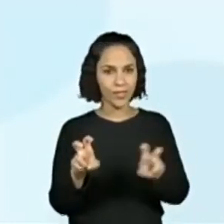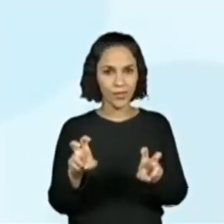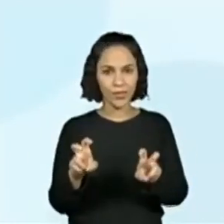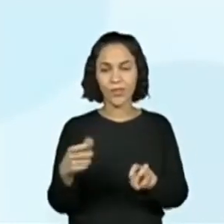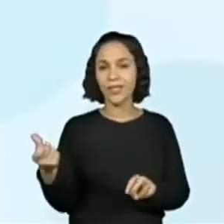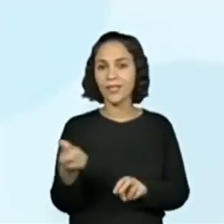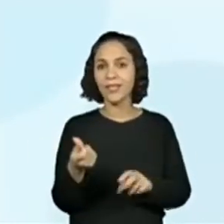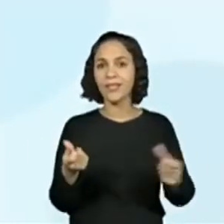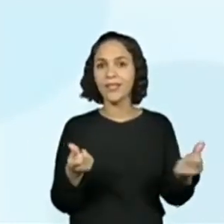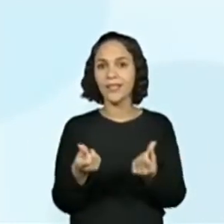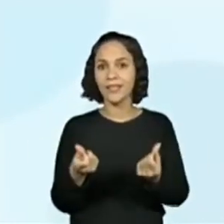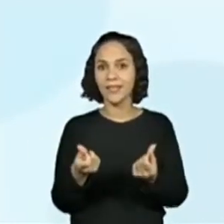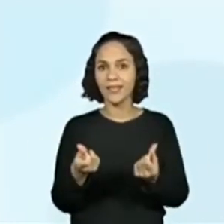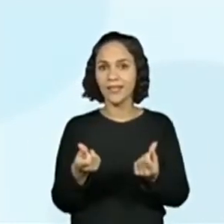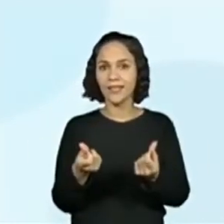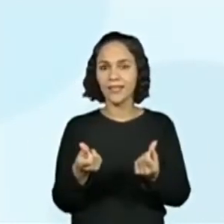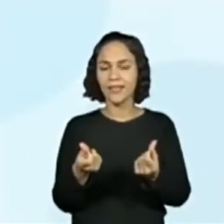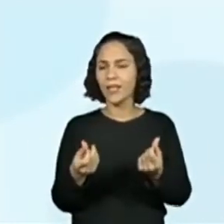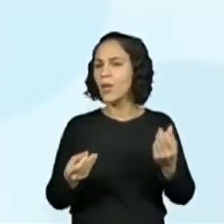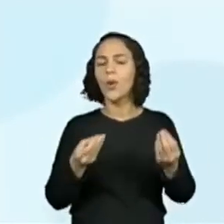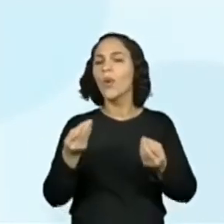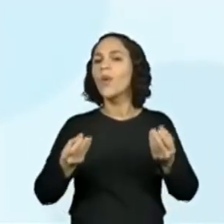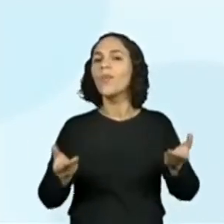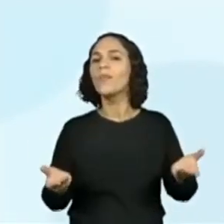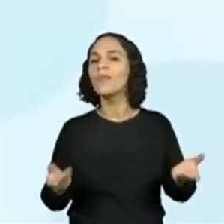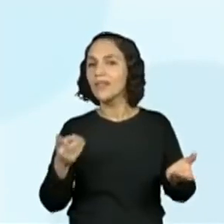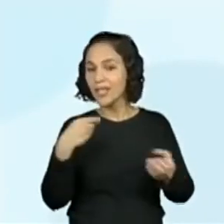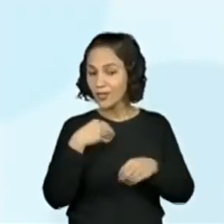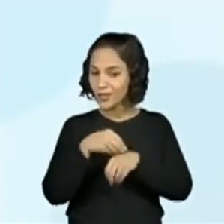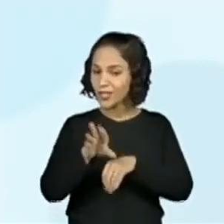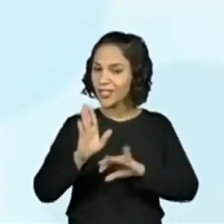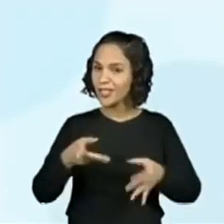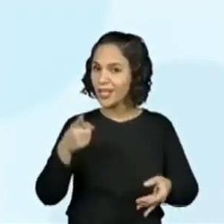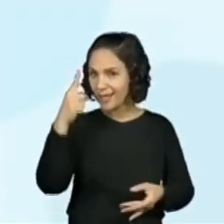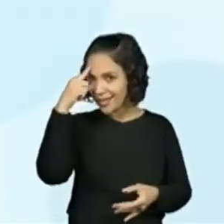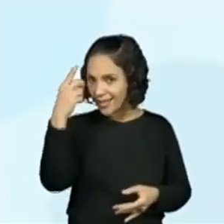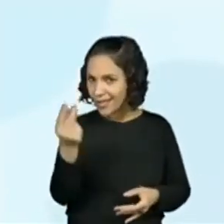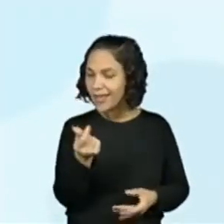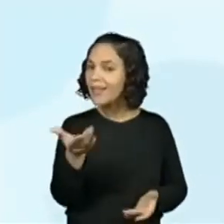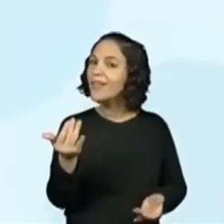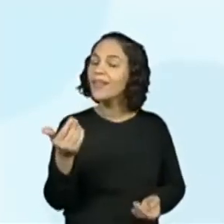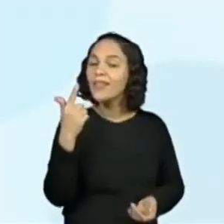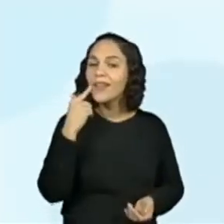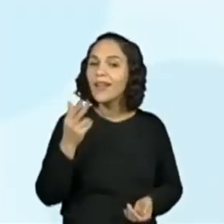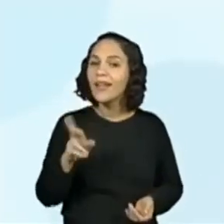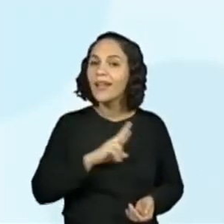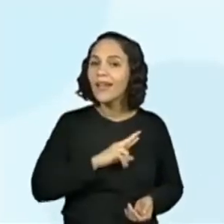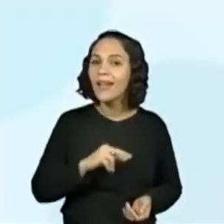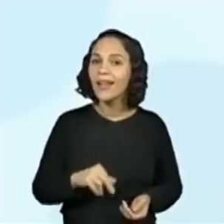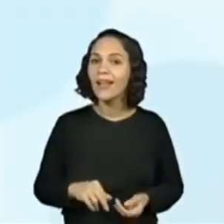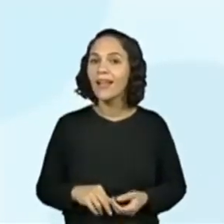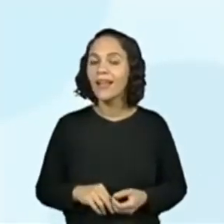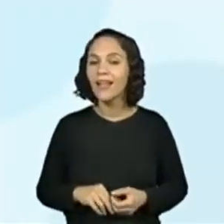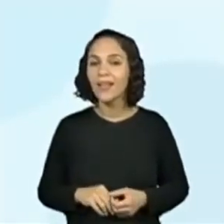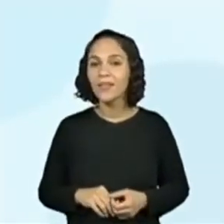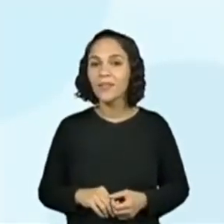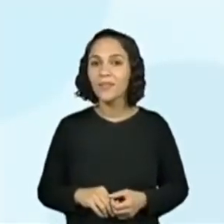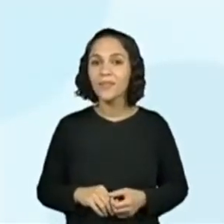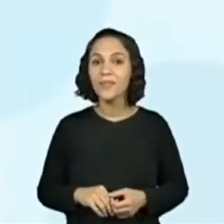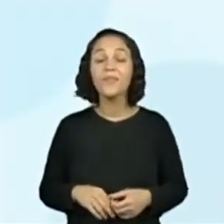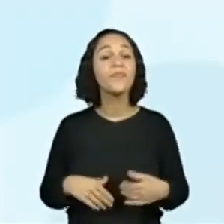já deu a dica, hein? Quem pegou a dica aí na galerinha do quarto ano? Qual será a